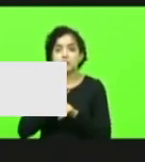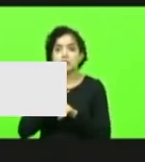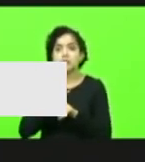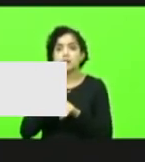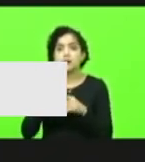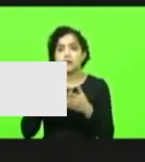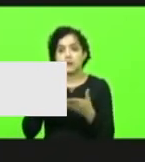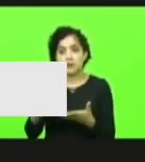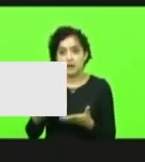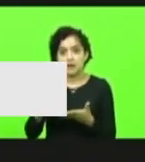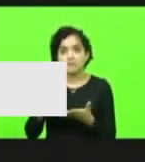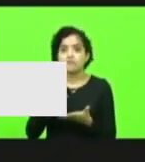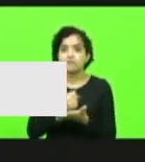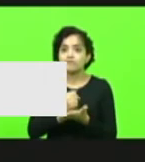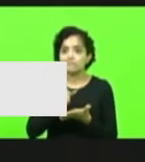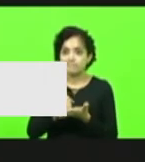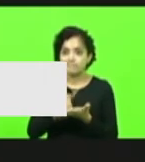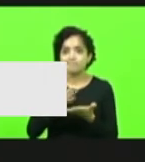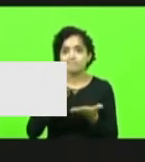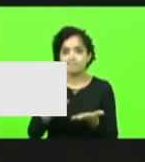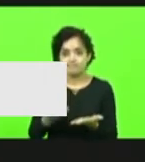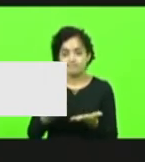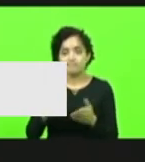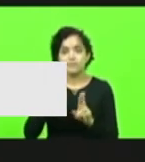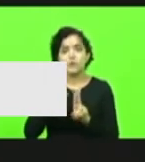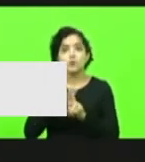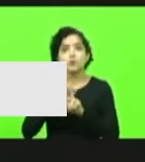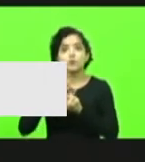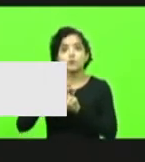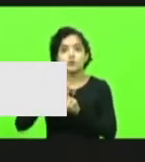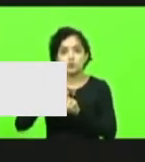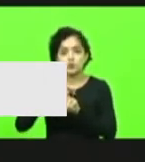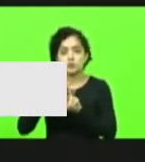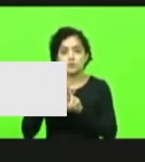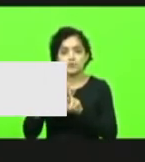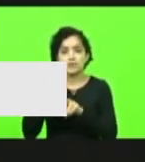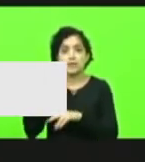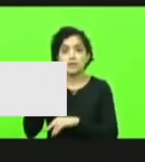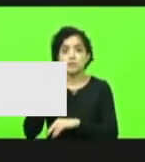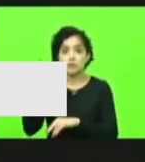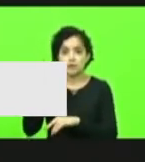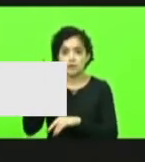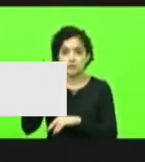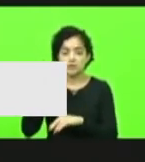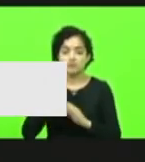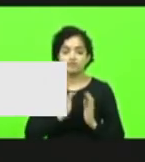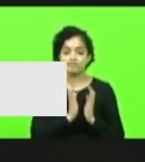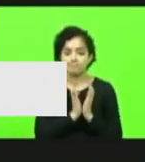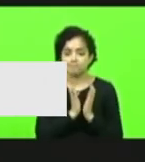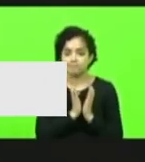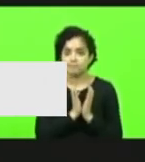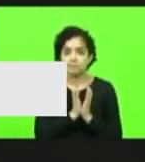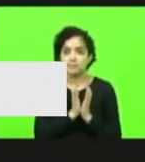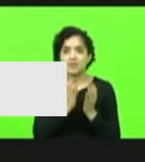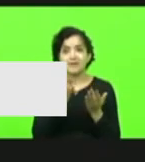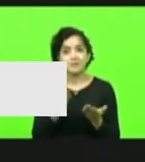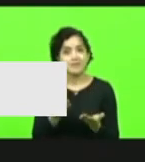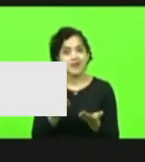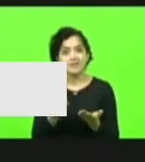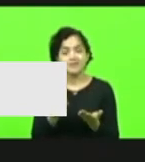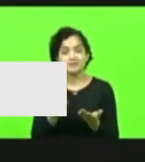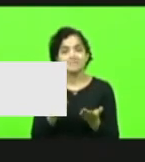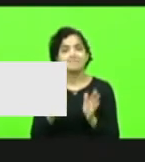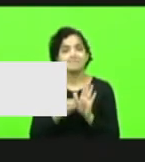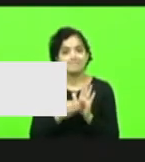número de profissionais na instituição, visto que nos últimos seis anos a procura por atendimento aumentou mais de 600% na unidade